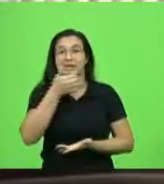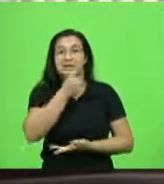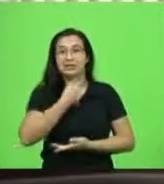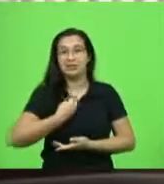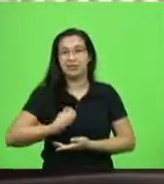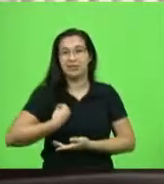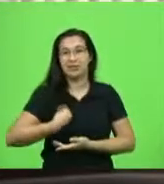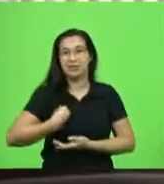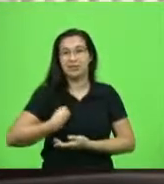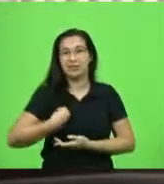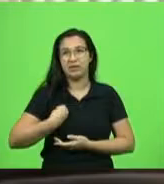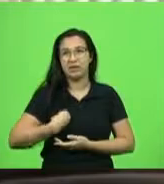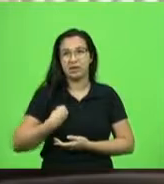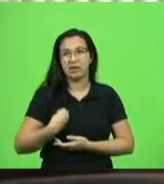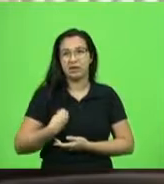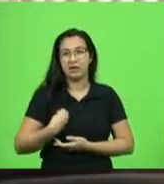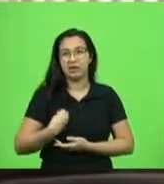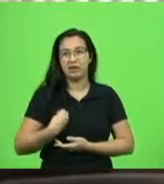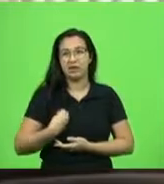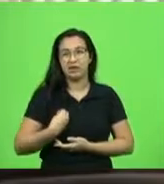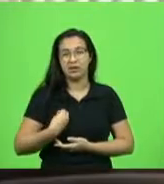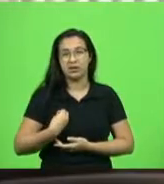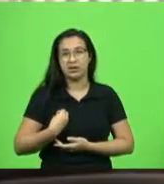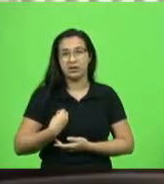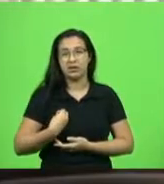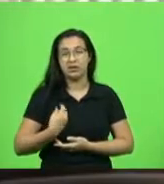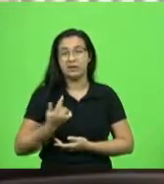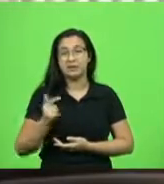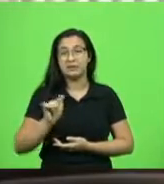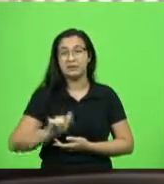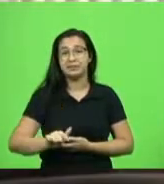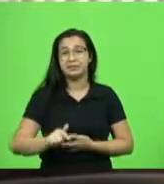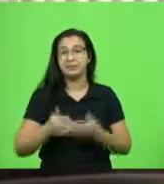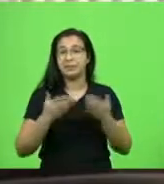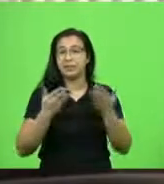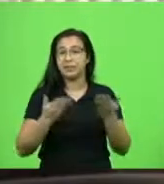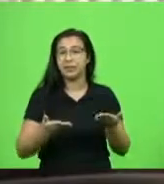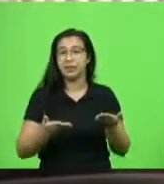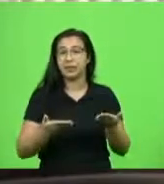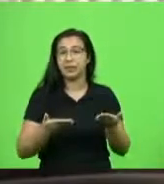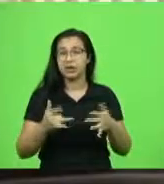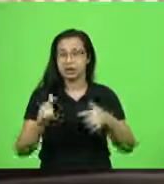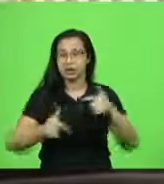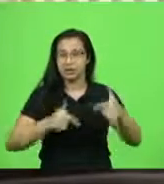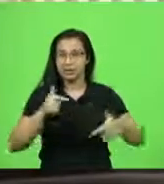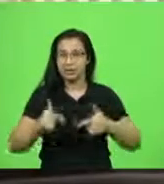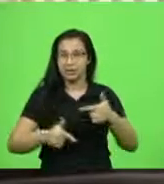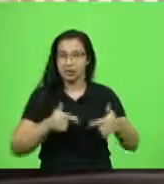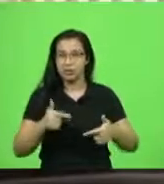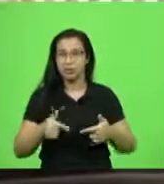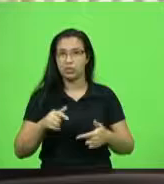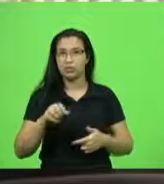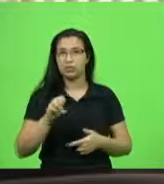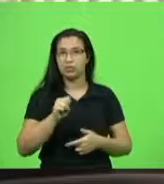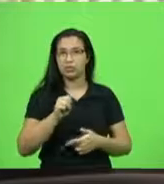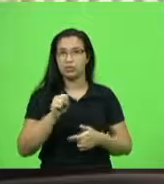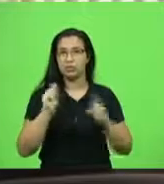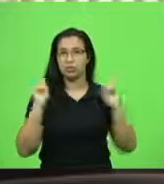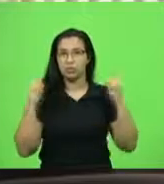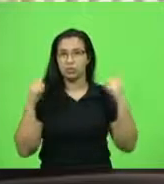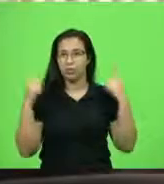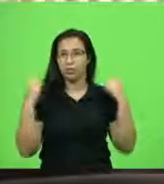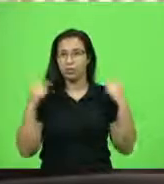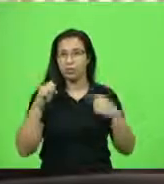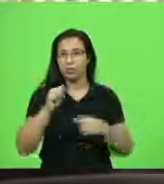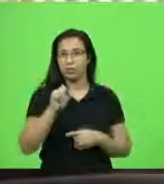nós estamos falando de algo que os nossos nobres trabalhadores do SAMU, que